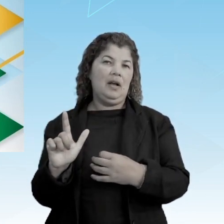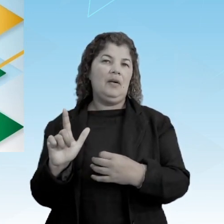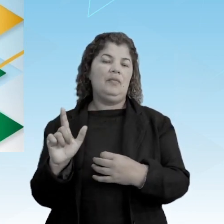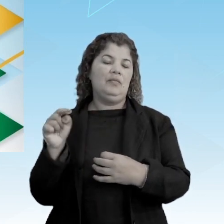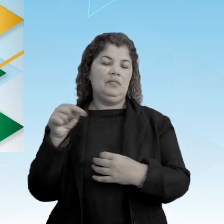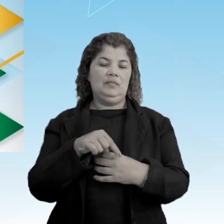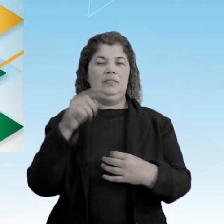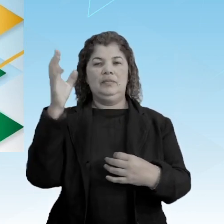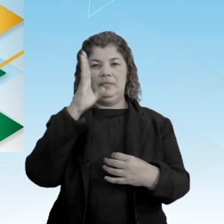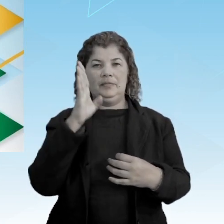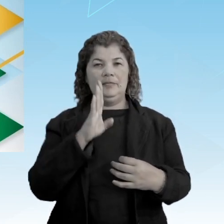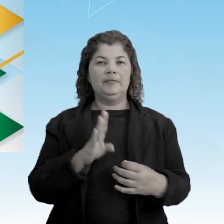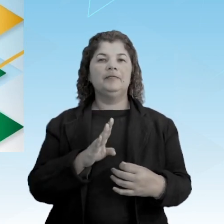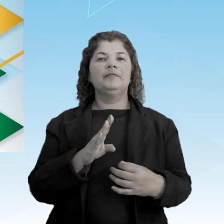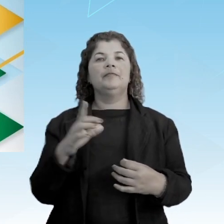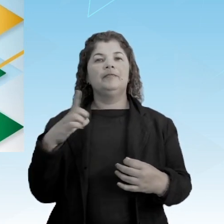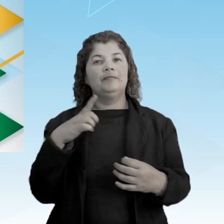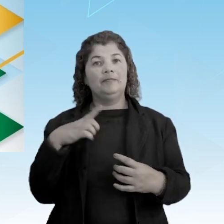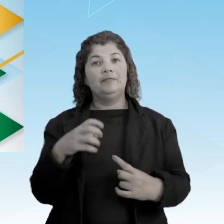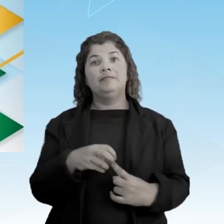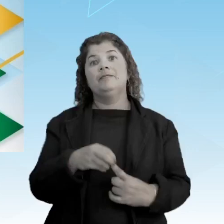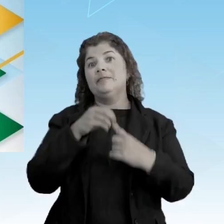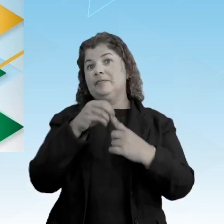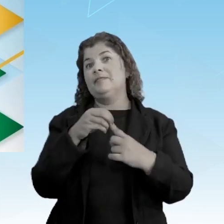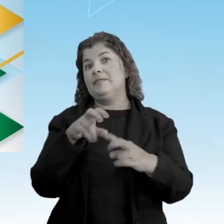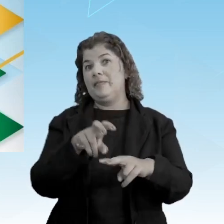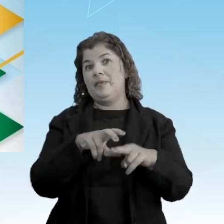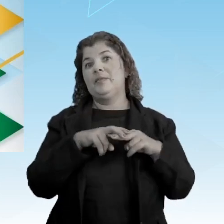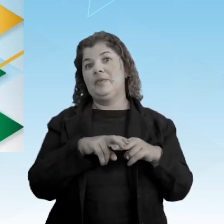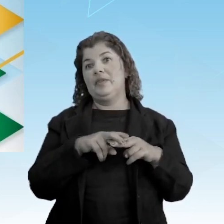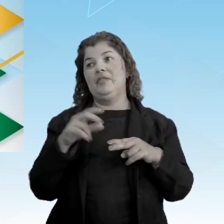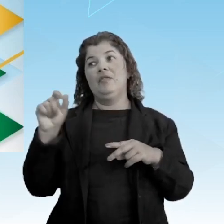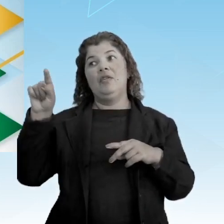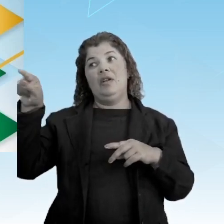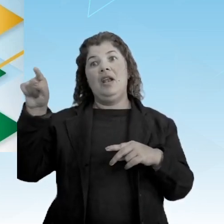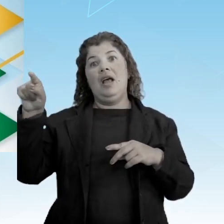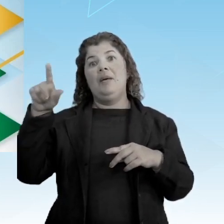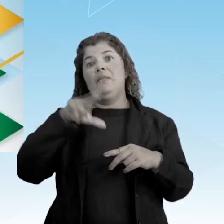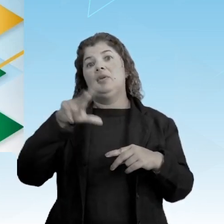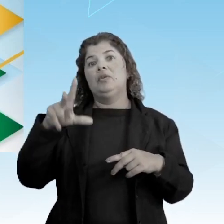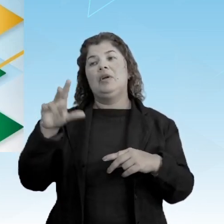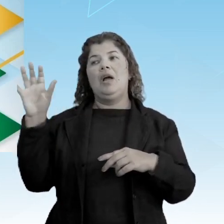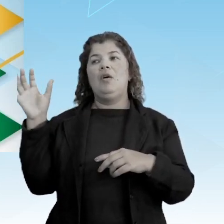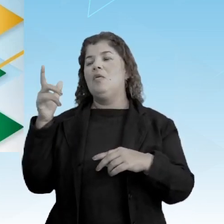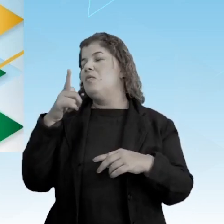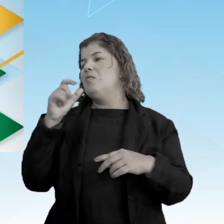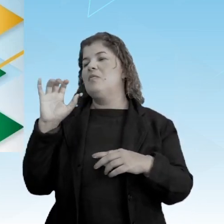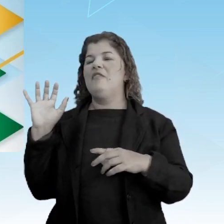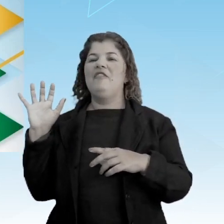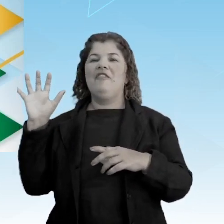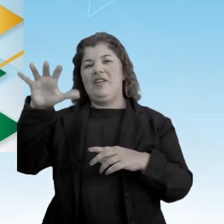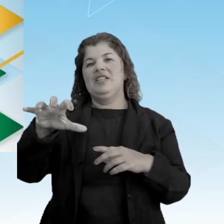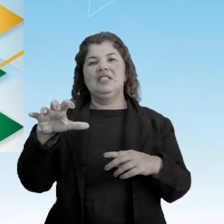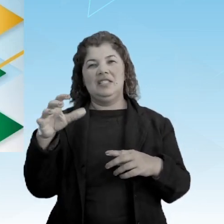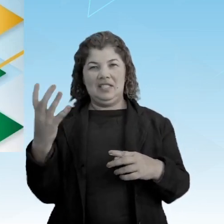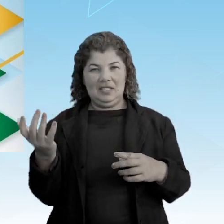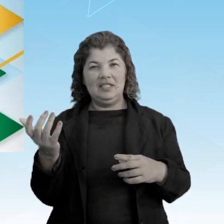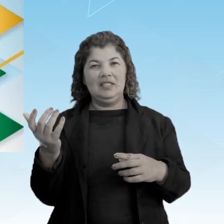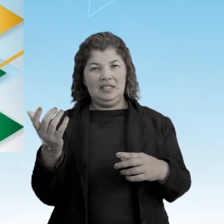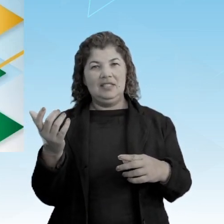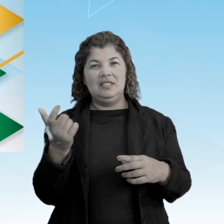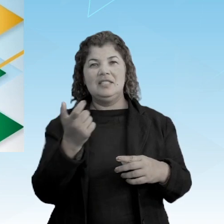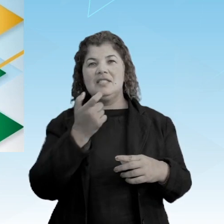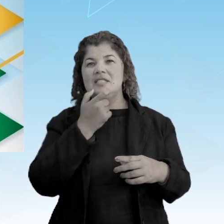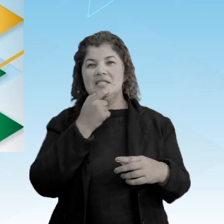para o Brasil teve como principal motivo a invasão, isso? Francês a Portugal, pela